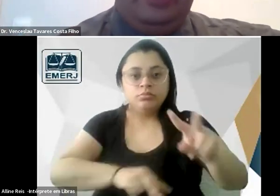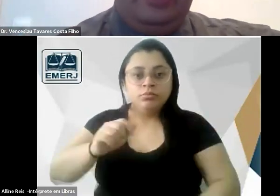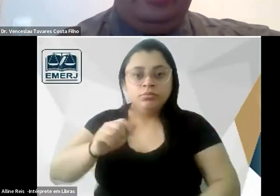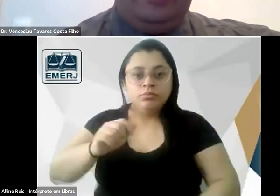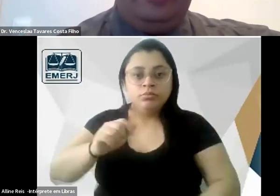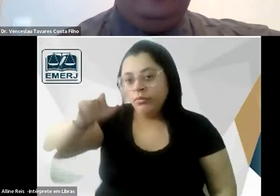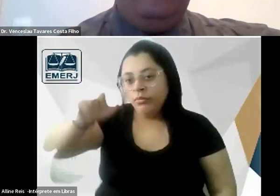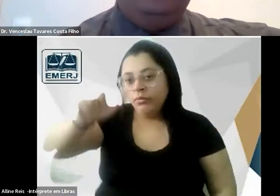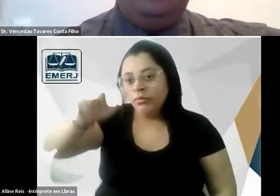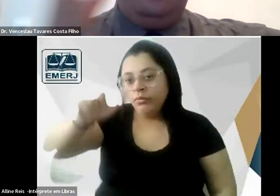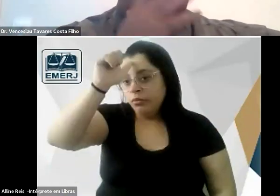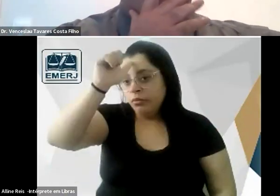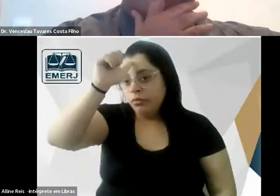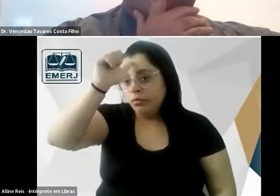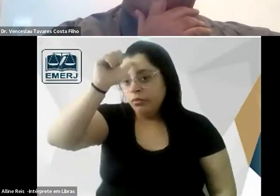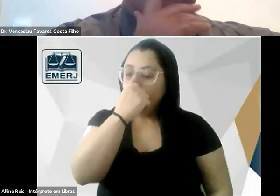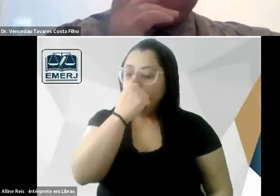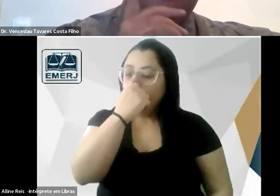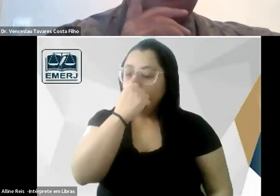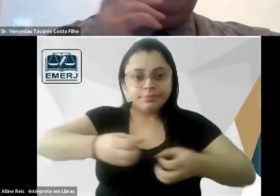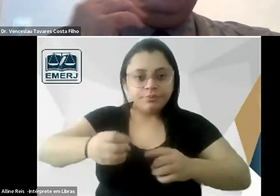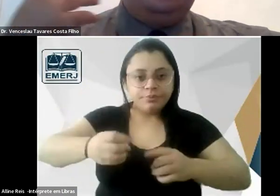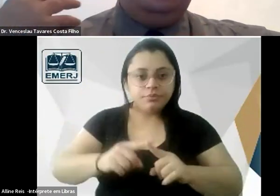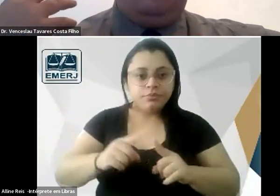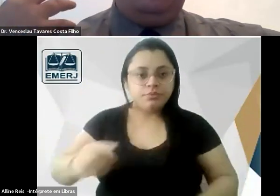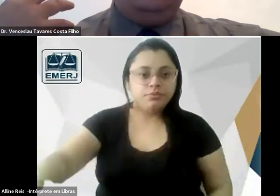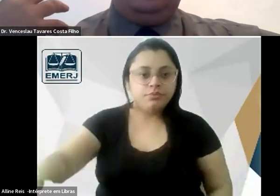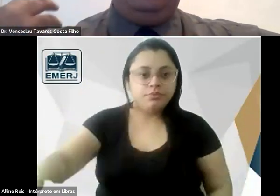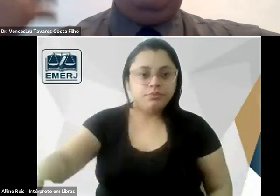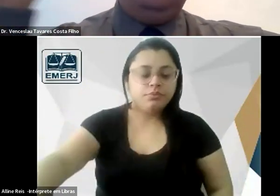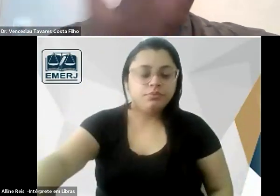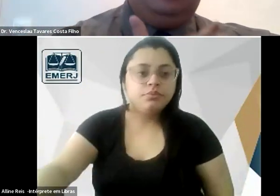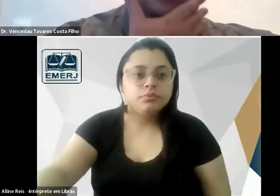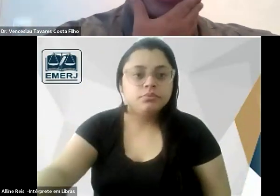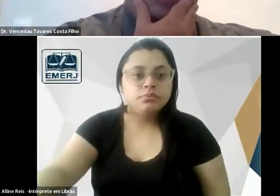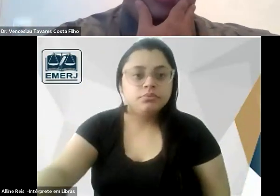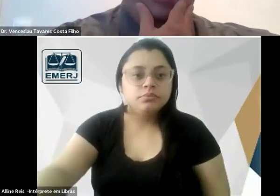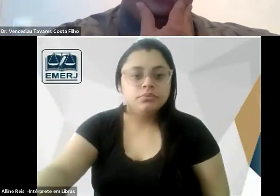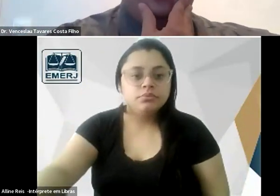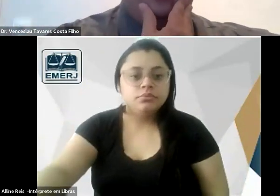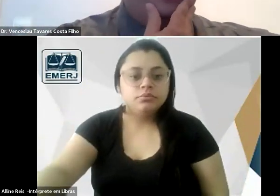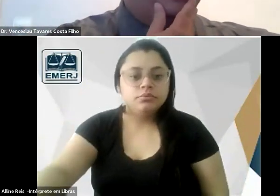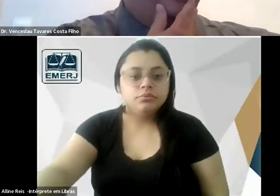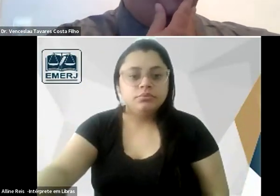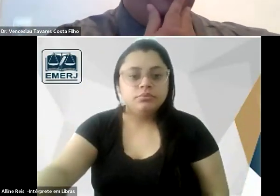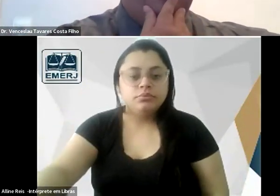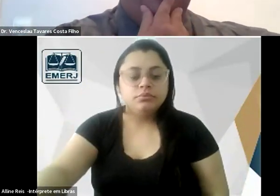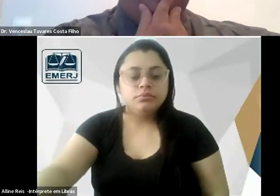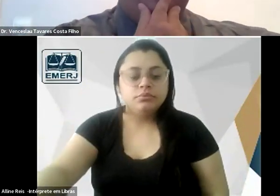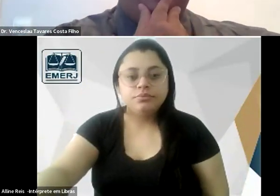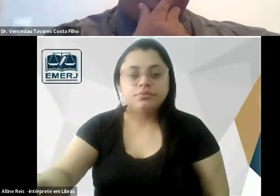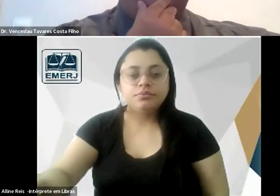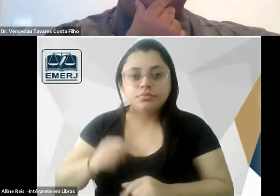de ideias novas mas eu acho que a gente também precisa redimensionar a escola do Recife